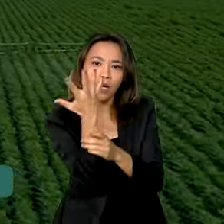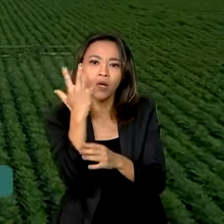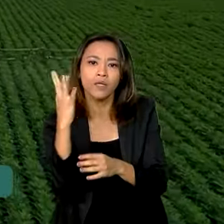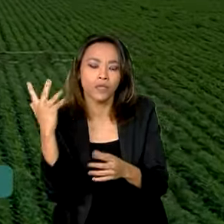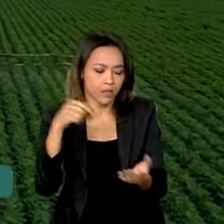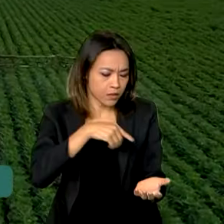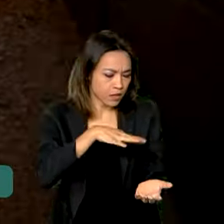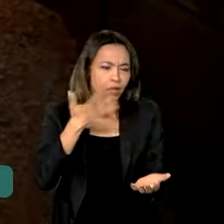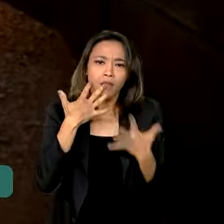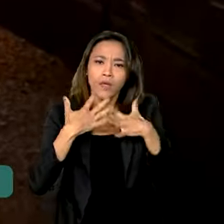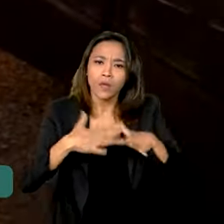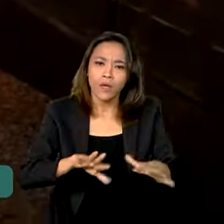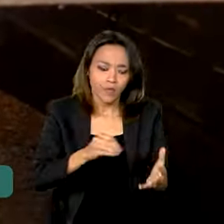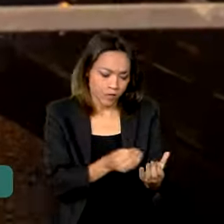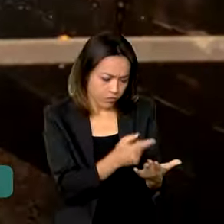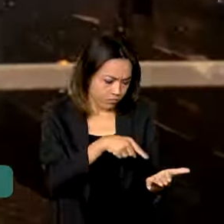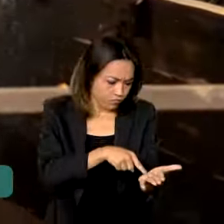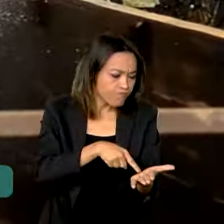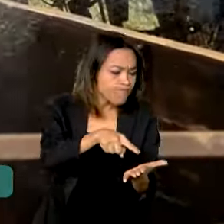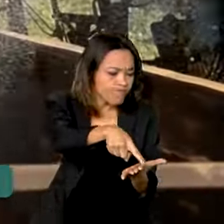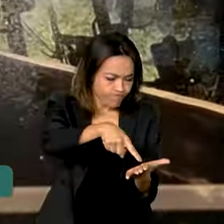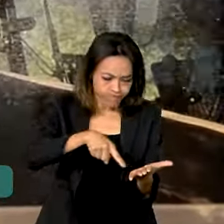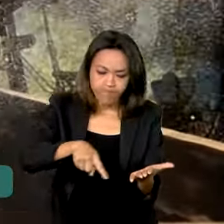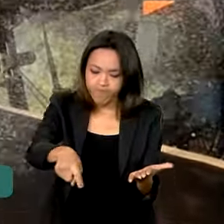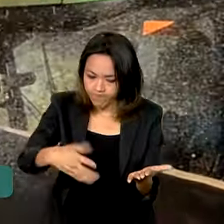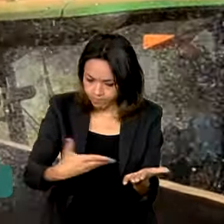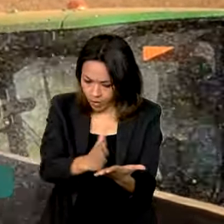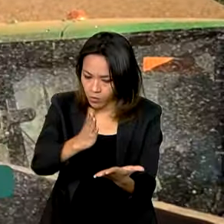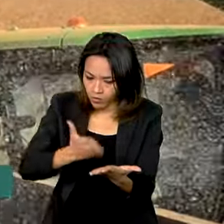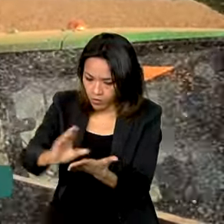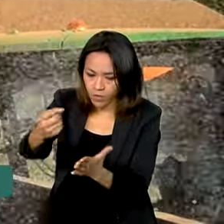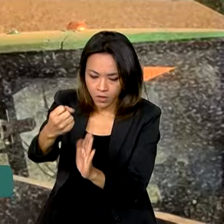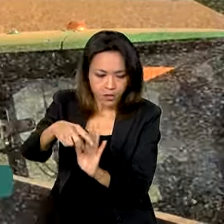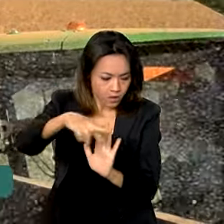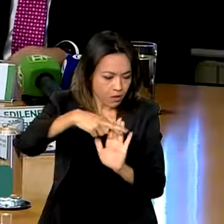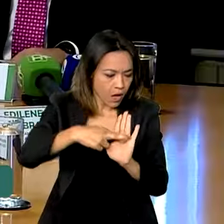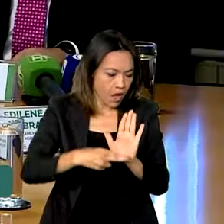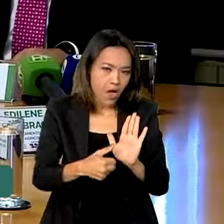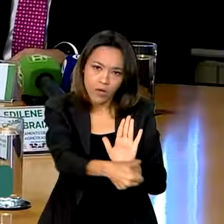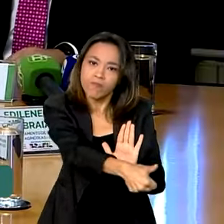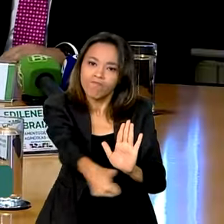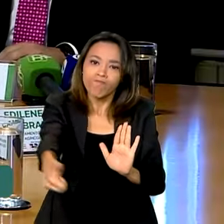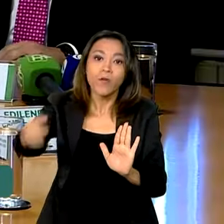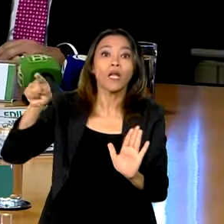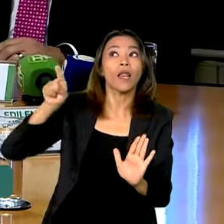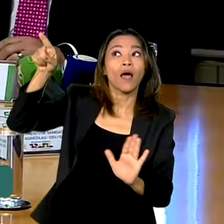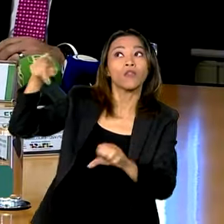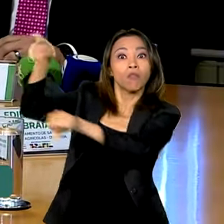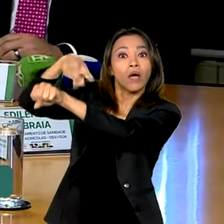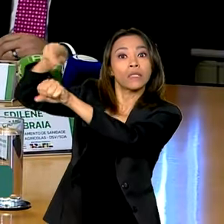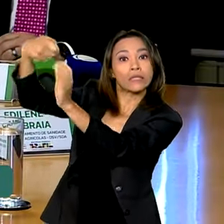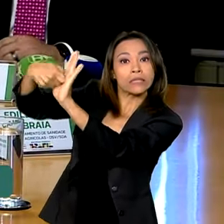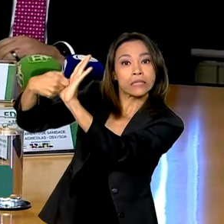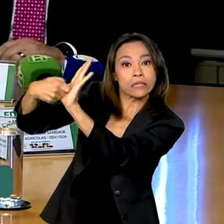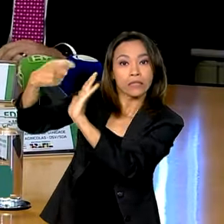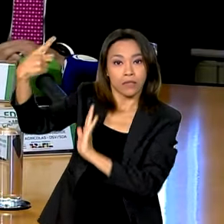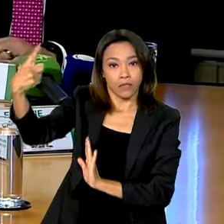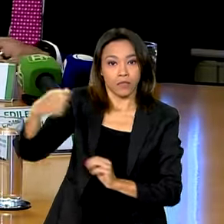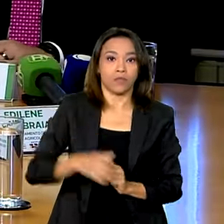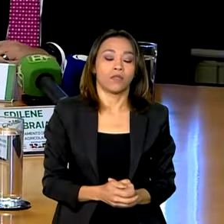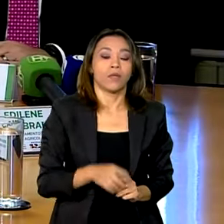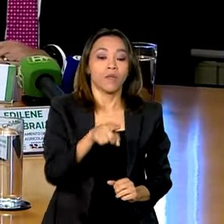origem vegetal cumprem com as exigências do país importador. Esse é um projeto que o mundo inteiro você começa a emitir